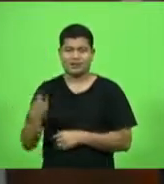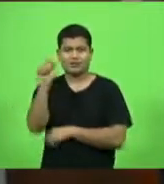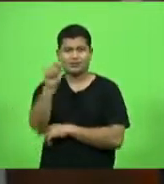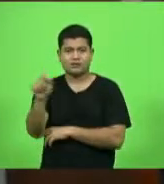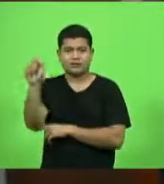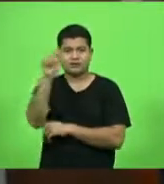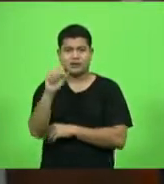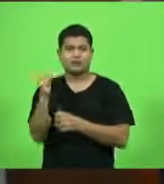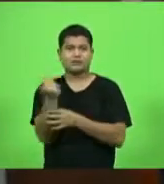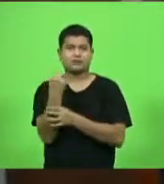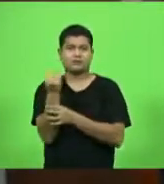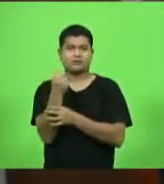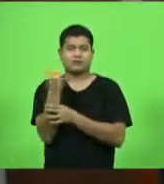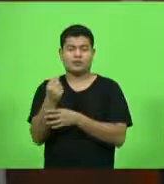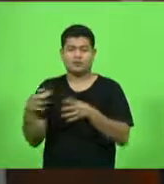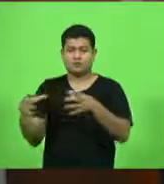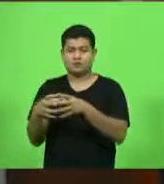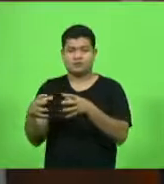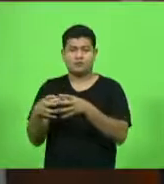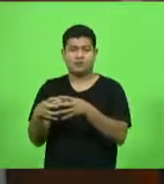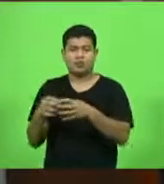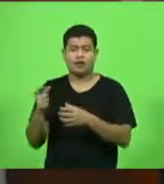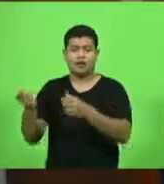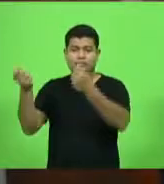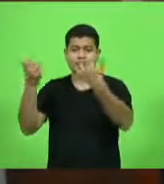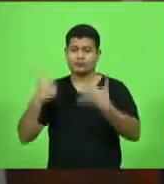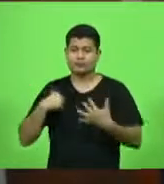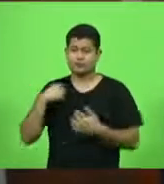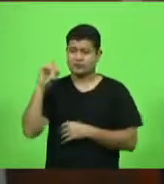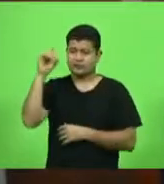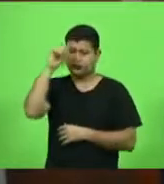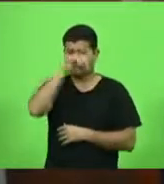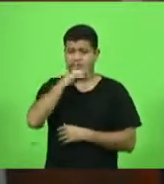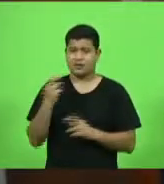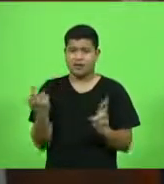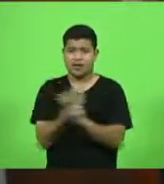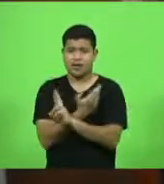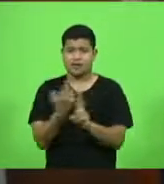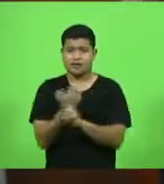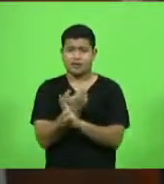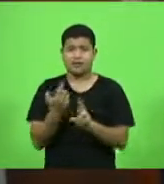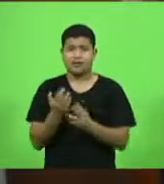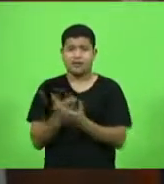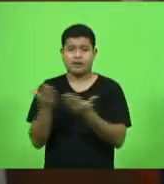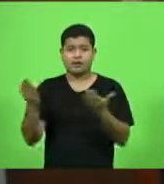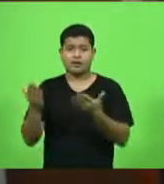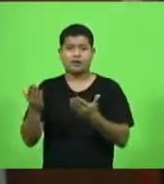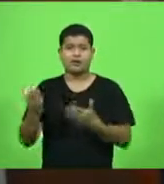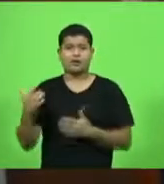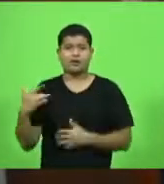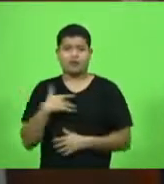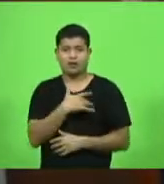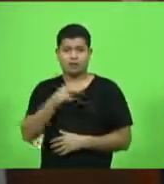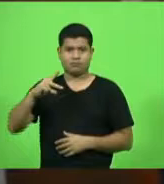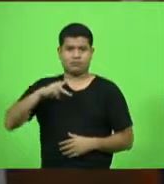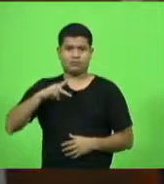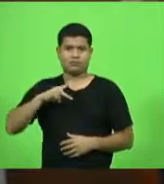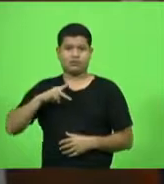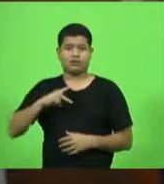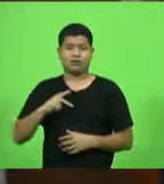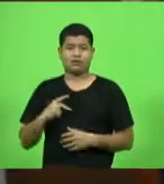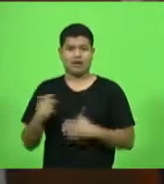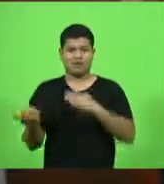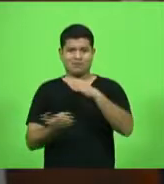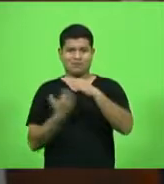a dificuldade de relacionamento com planos de saúde e a quase que ausência de